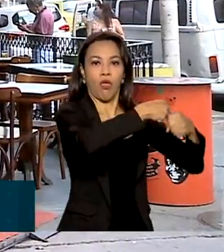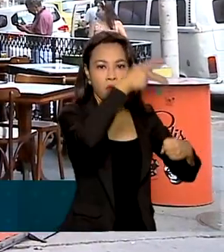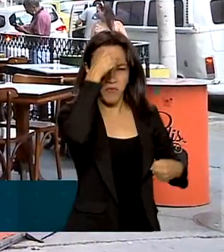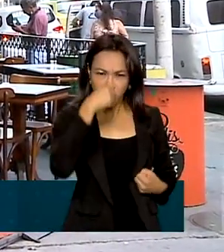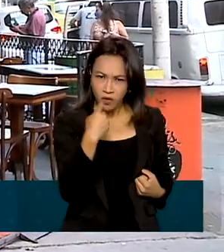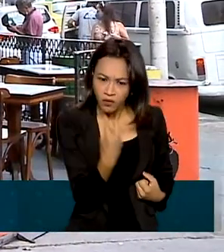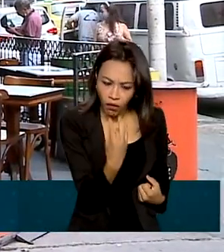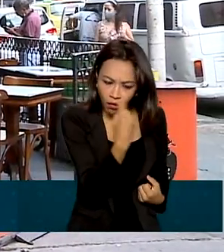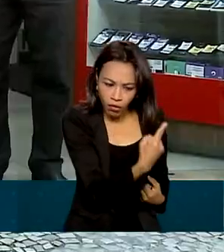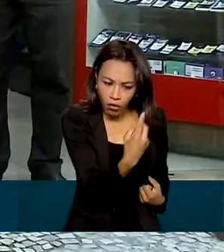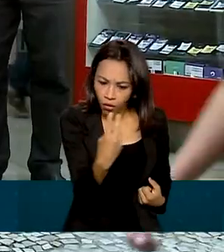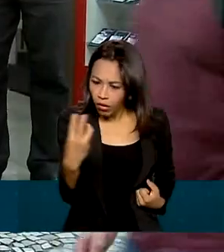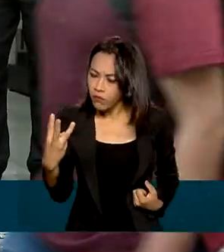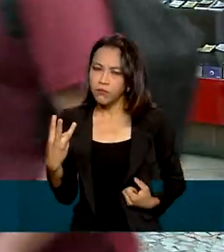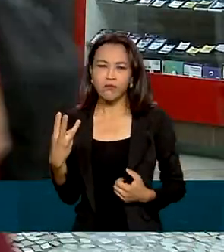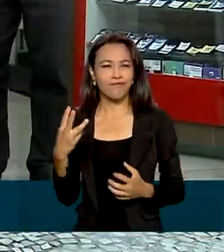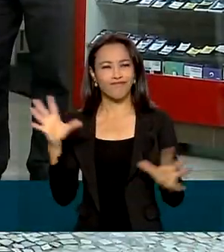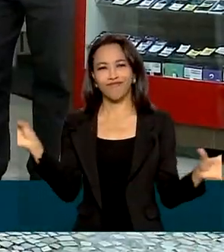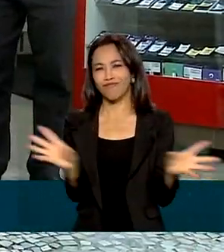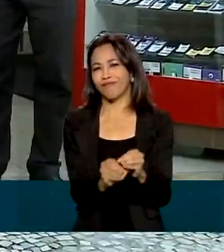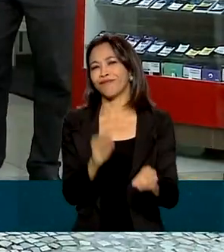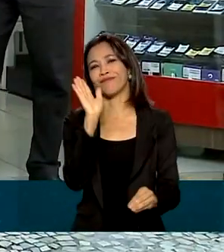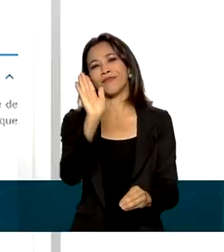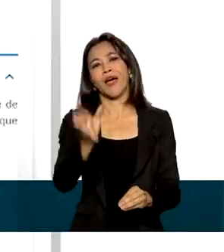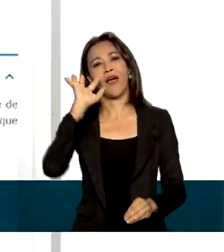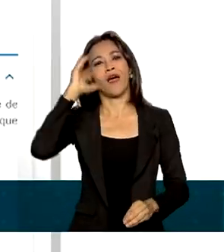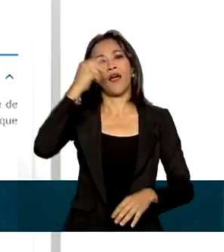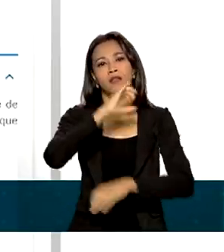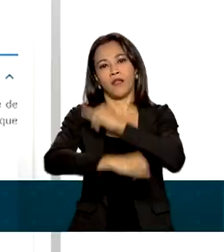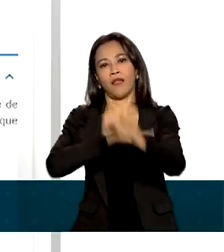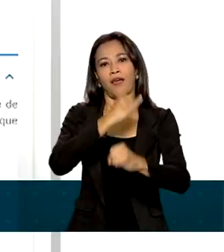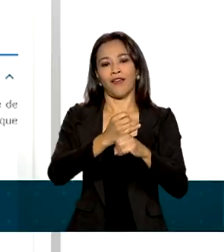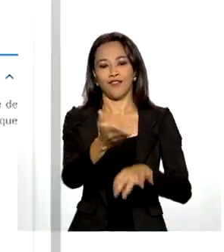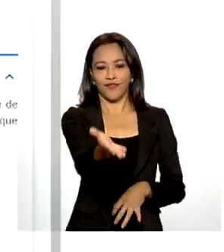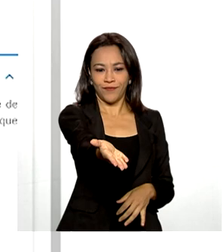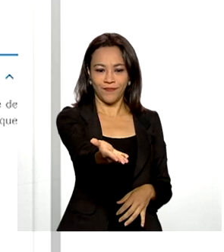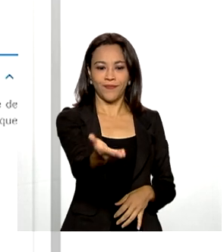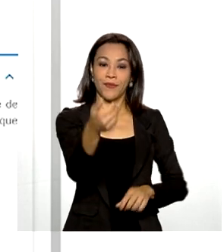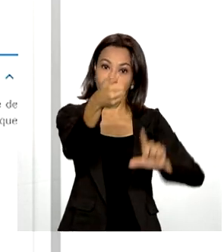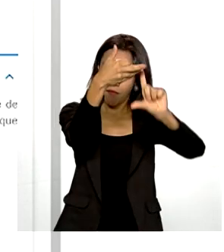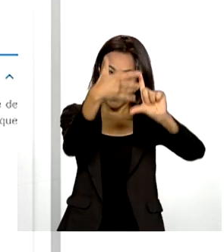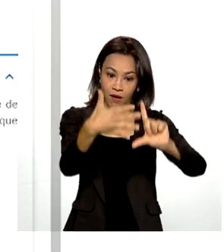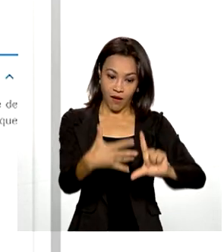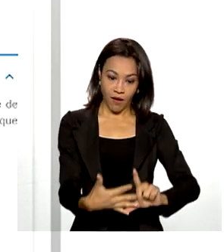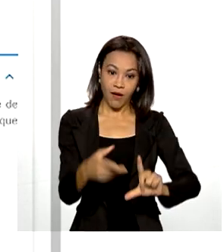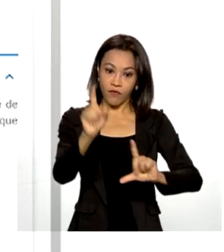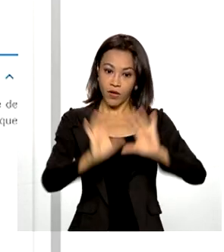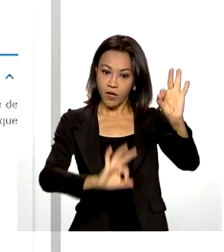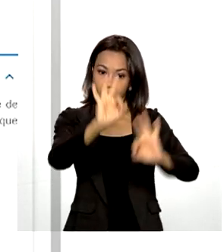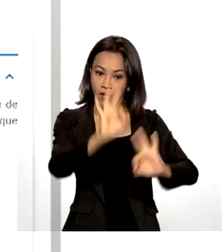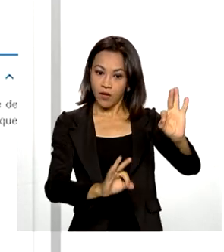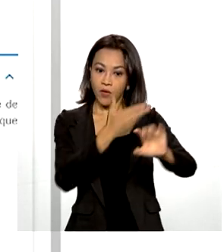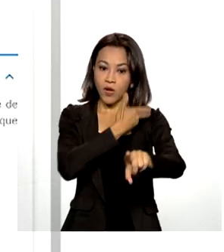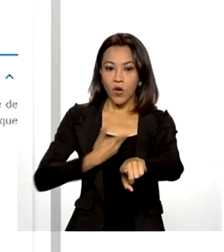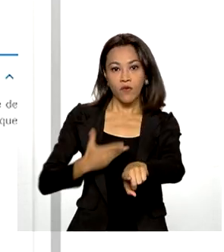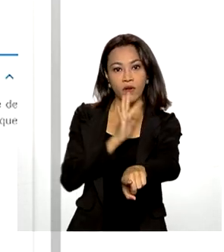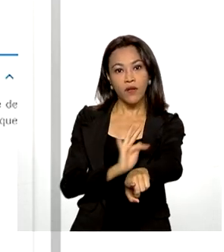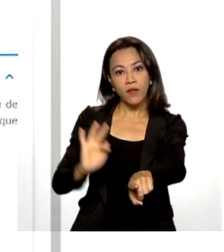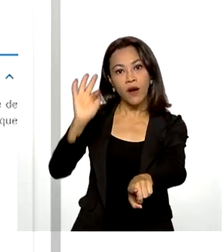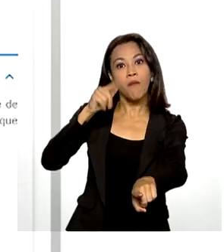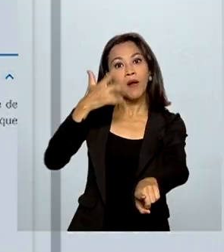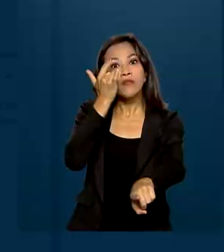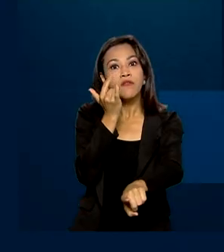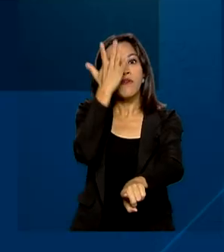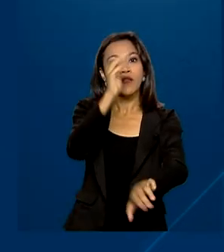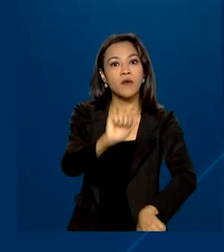agora pode ser resolvido pela internet. O balcão digital, desenvolvido pelo governo federal, pretende facilitar a vida do